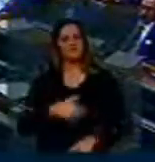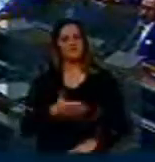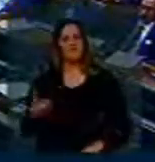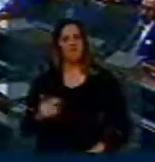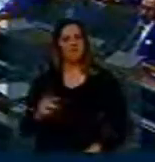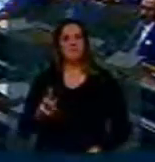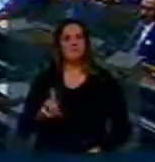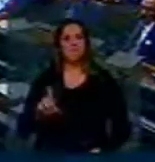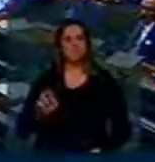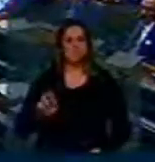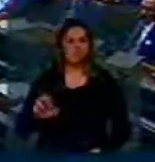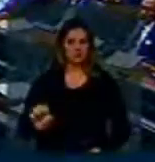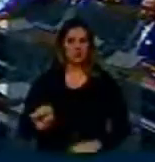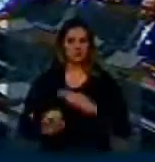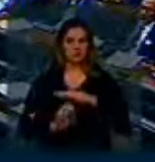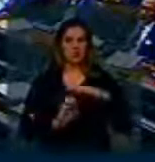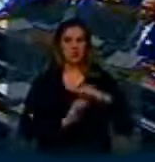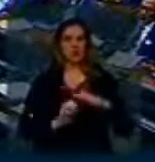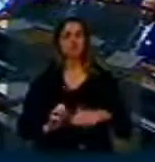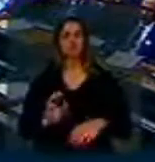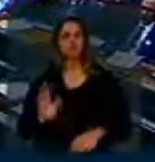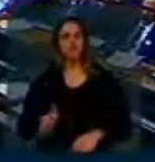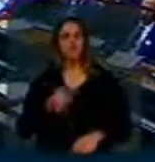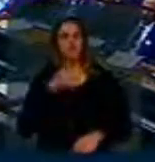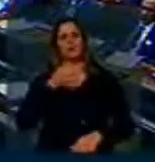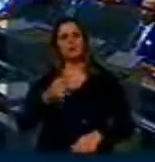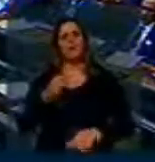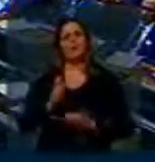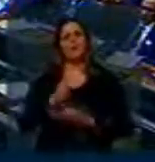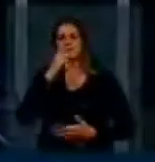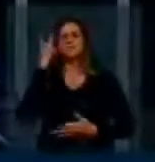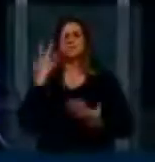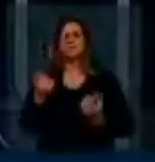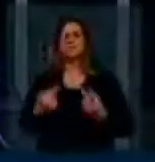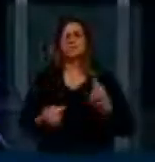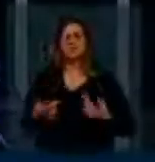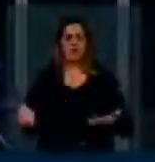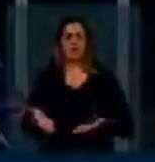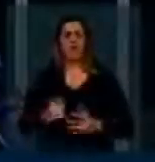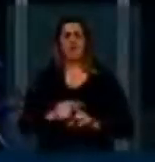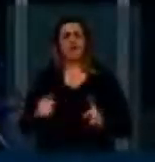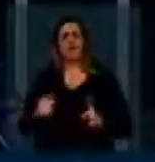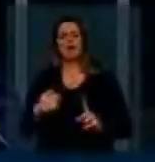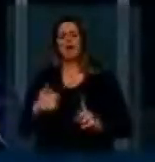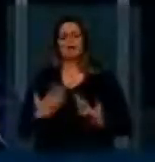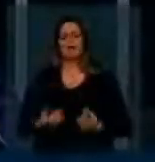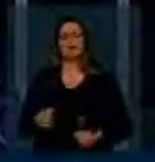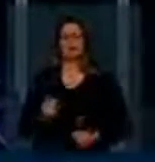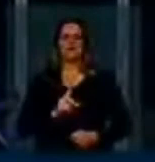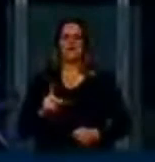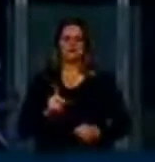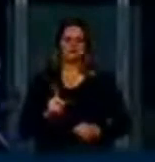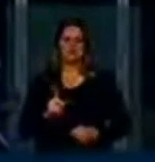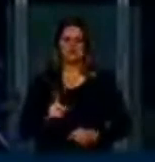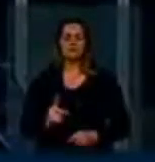Já foi sugerido que esse debate fosse trazido para o Marco Civil. E eu quero dizer que eu não acho que esse debate deva ser trazido para o Marco Civil porque